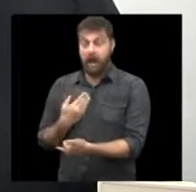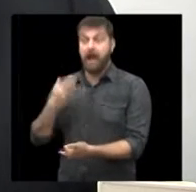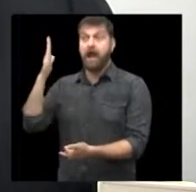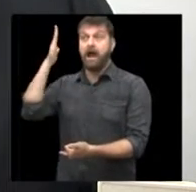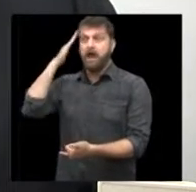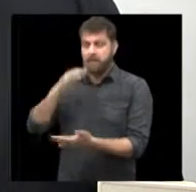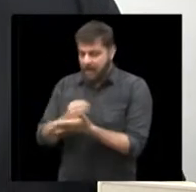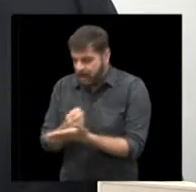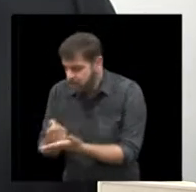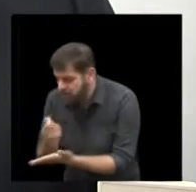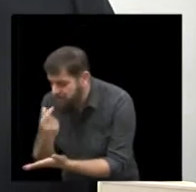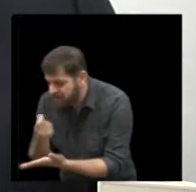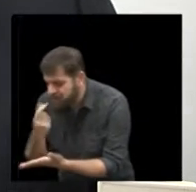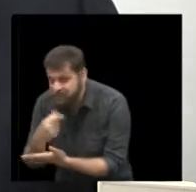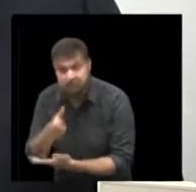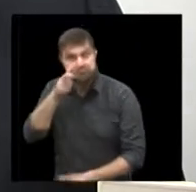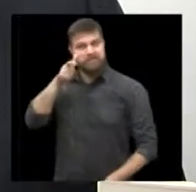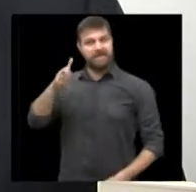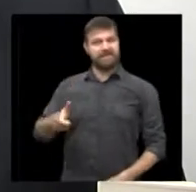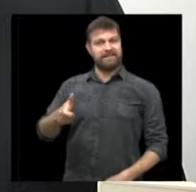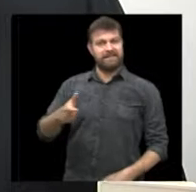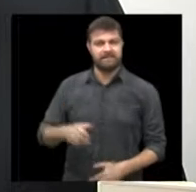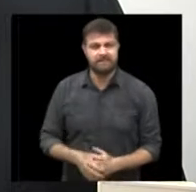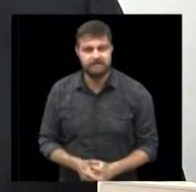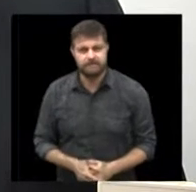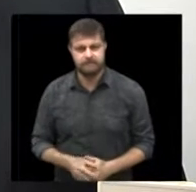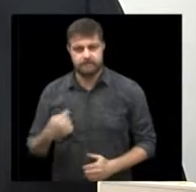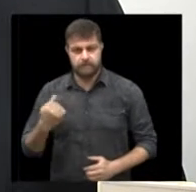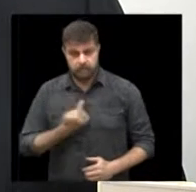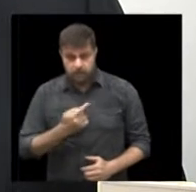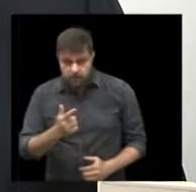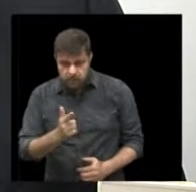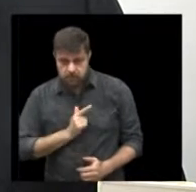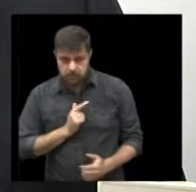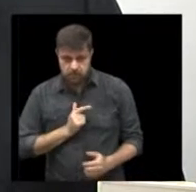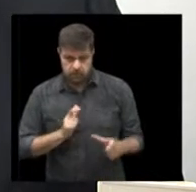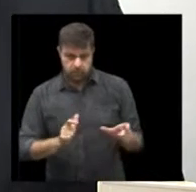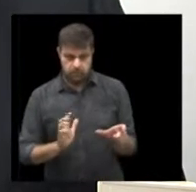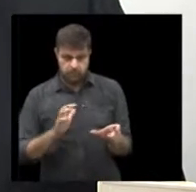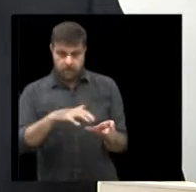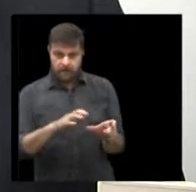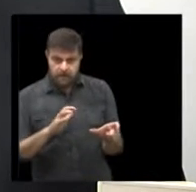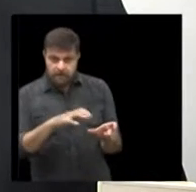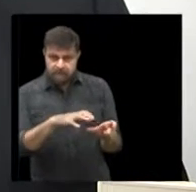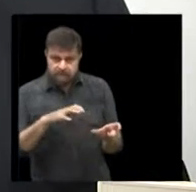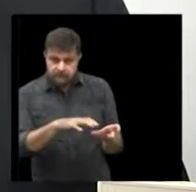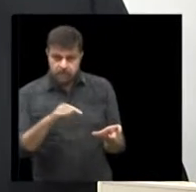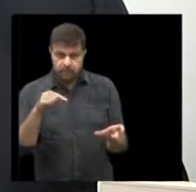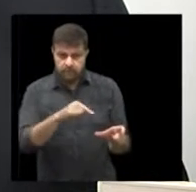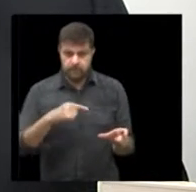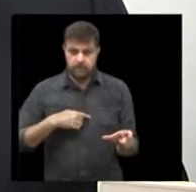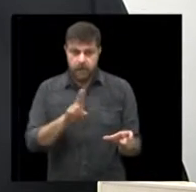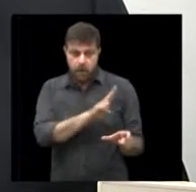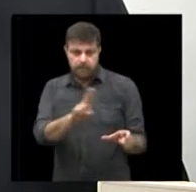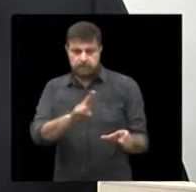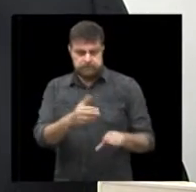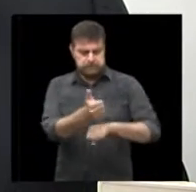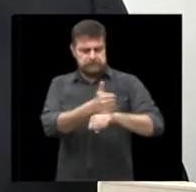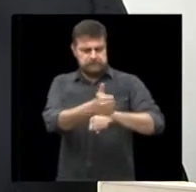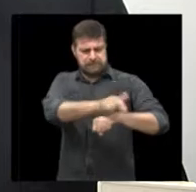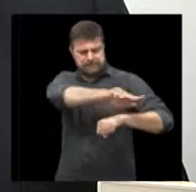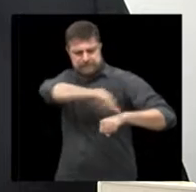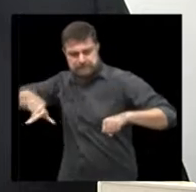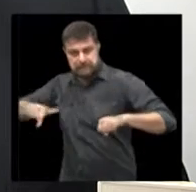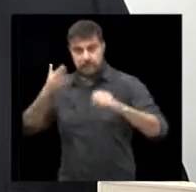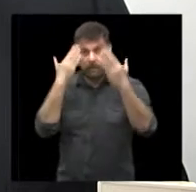medicamento muito interessante então nós temos uma plataforma por trás disso que eu chamo de multiprofissional teremos